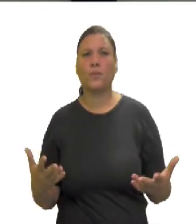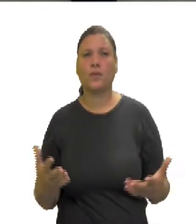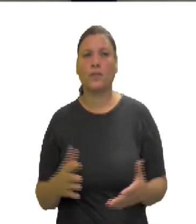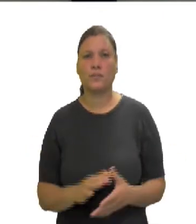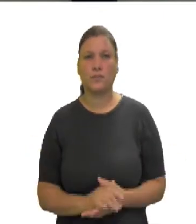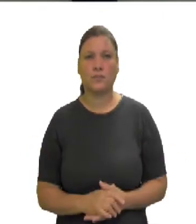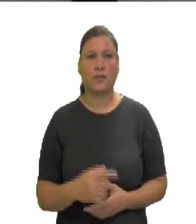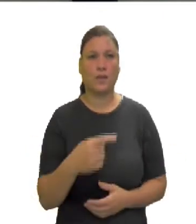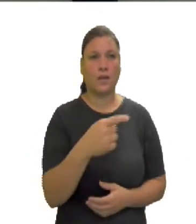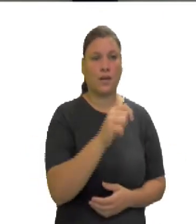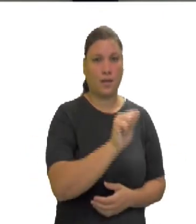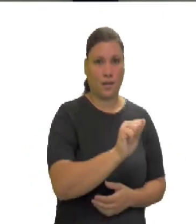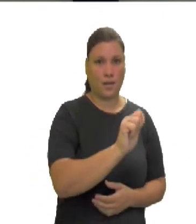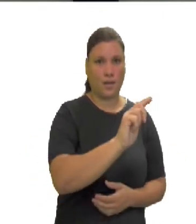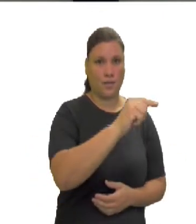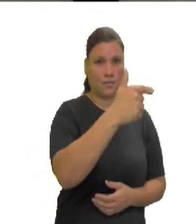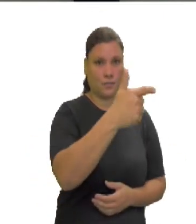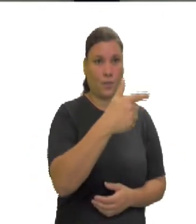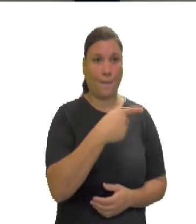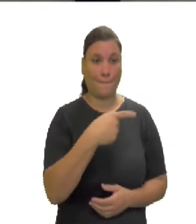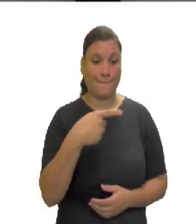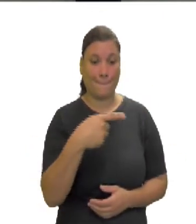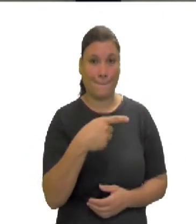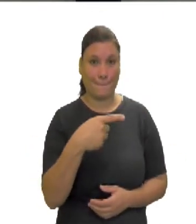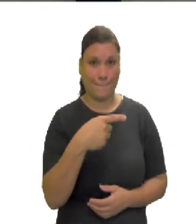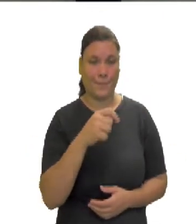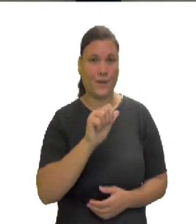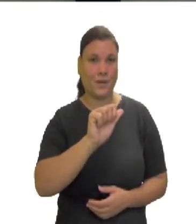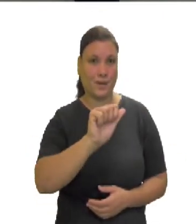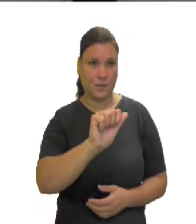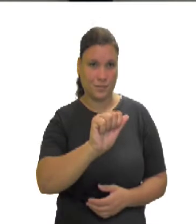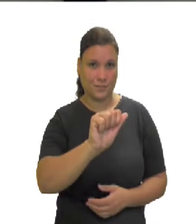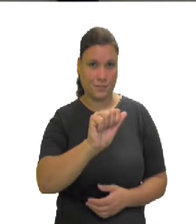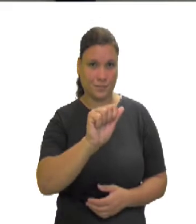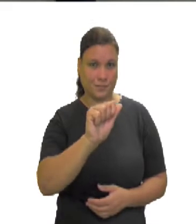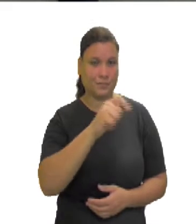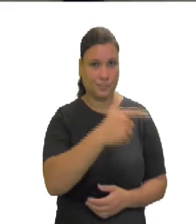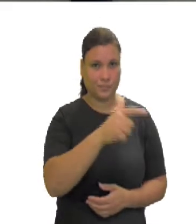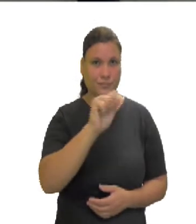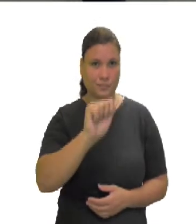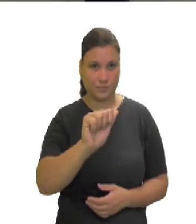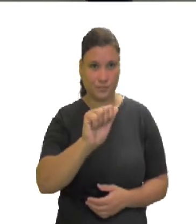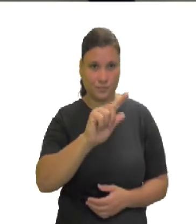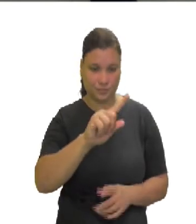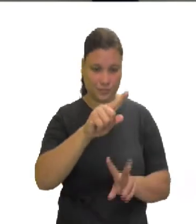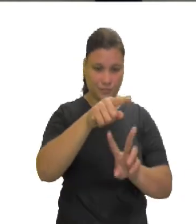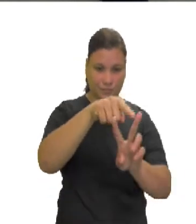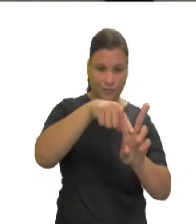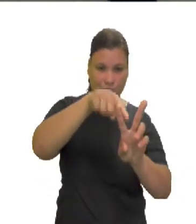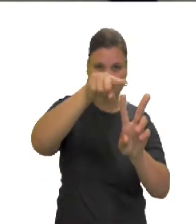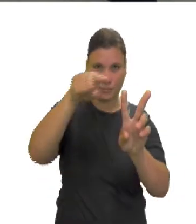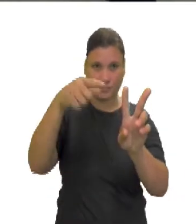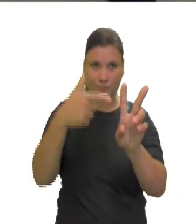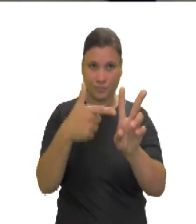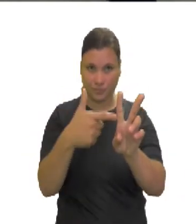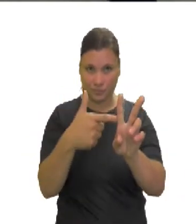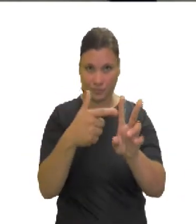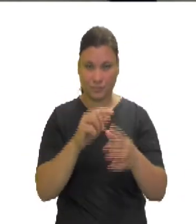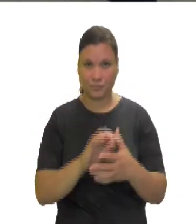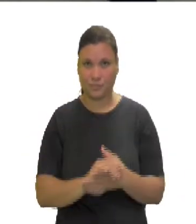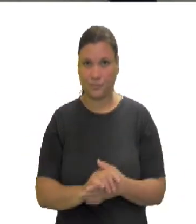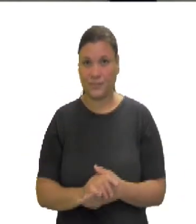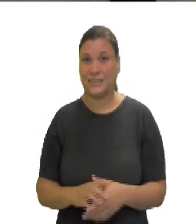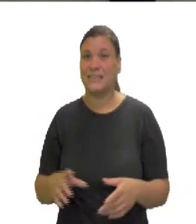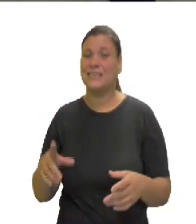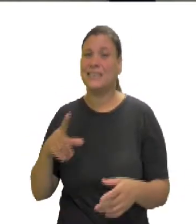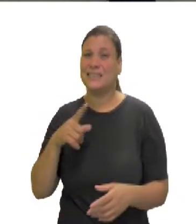2A raiz quadrada de 2, mais. Veja que aqui eu tenho